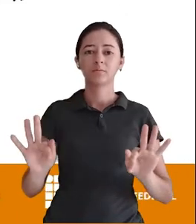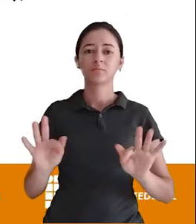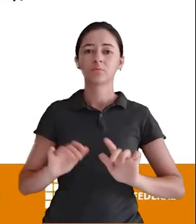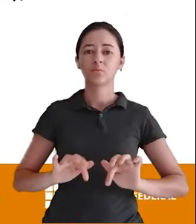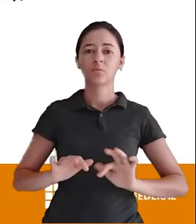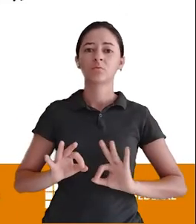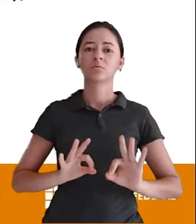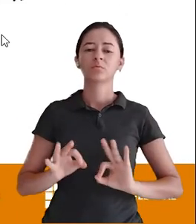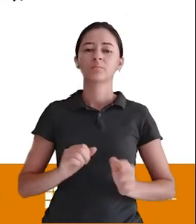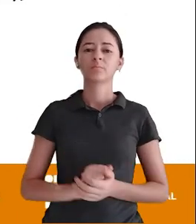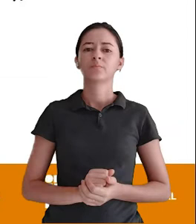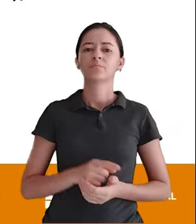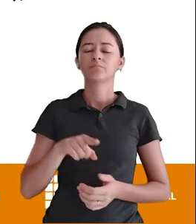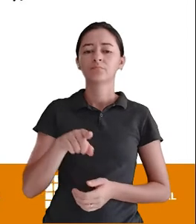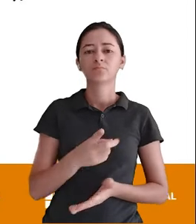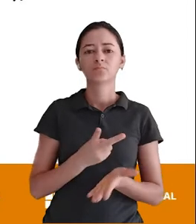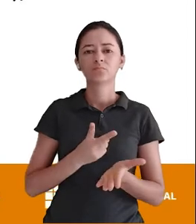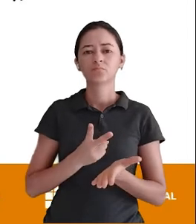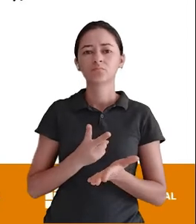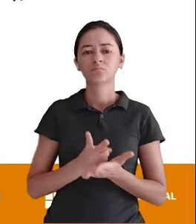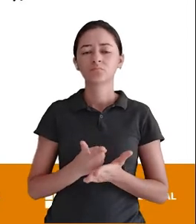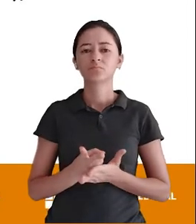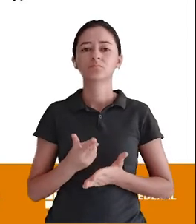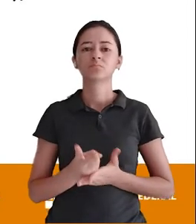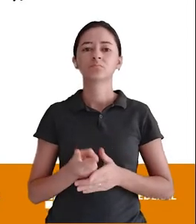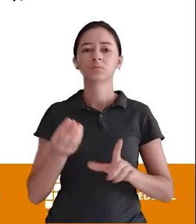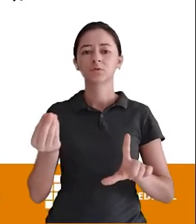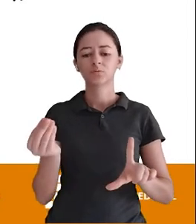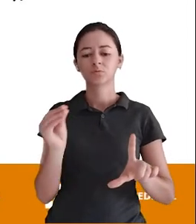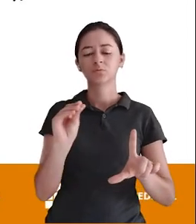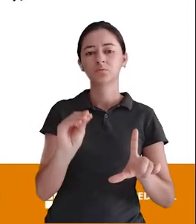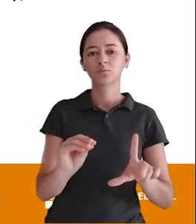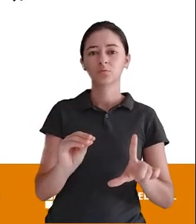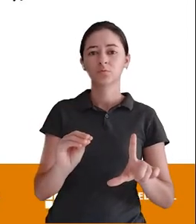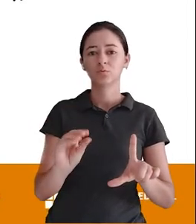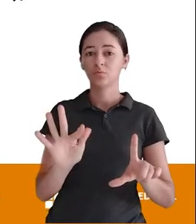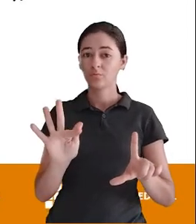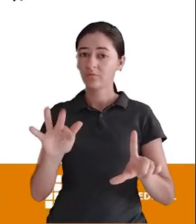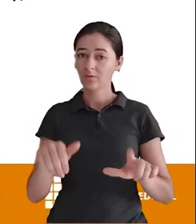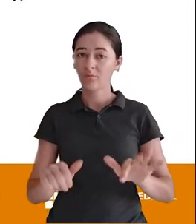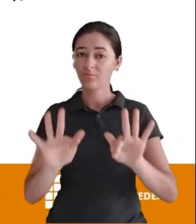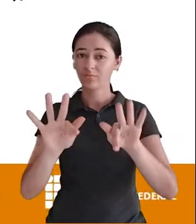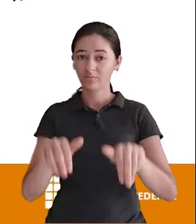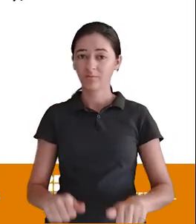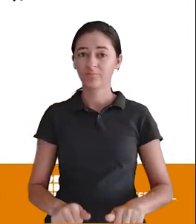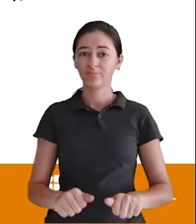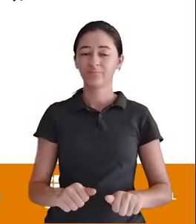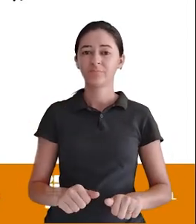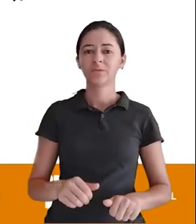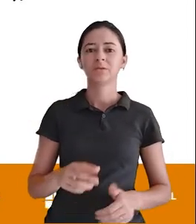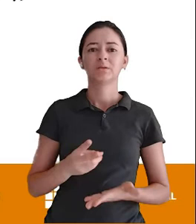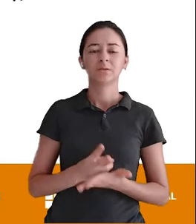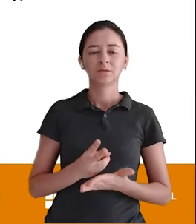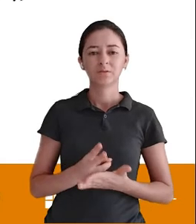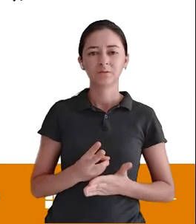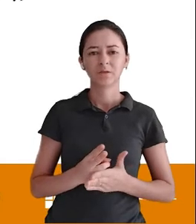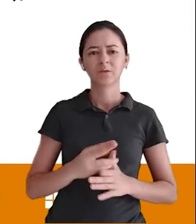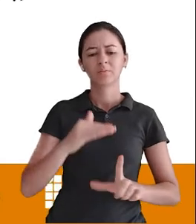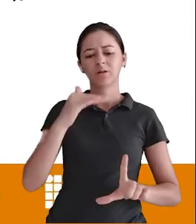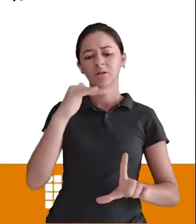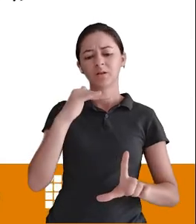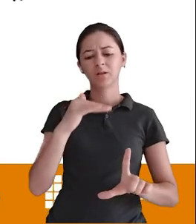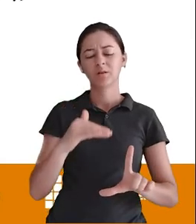Você vai sempre Inserir esse atributo Por último Ele sempre vai ficar Lá na última posição